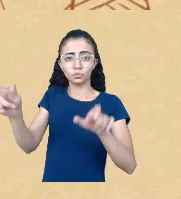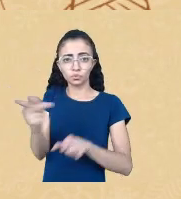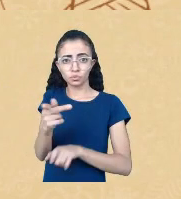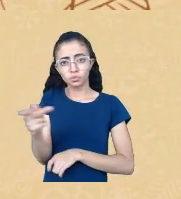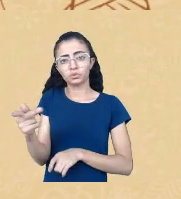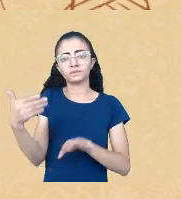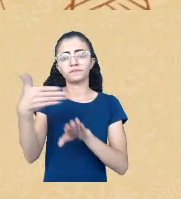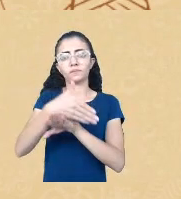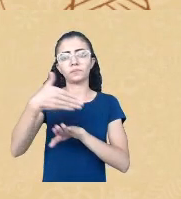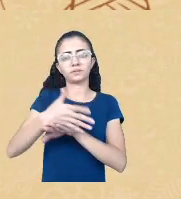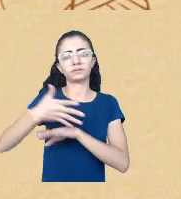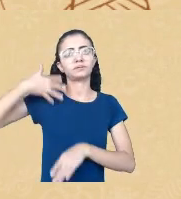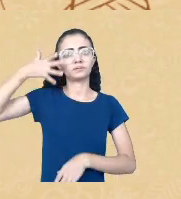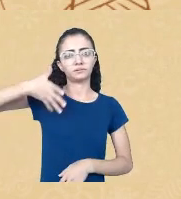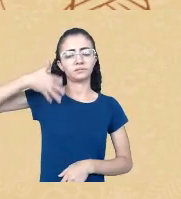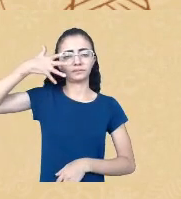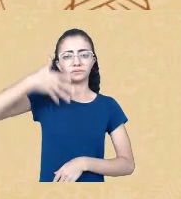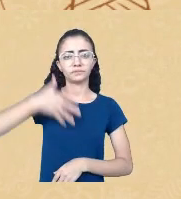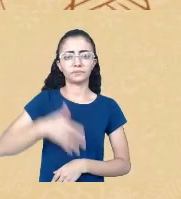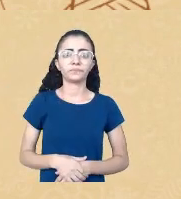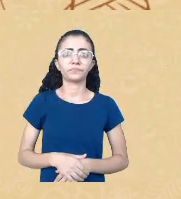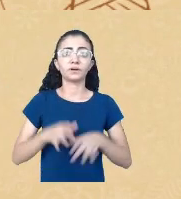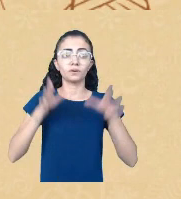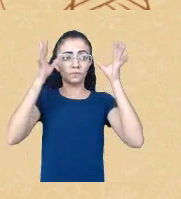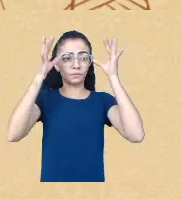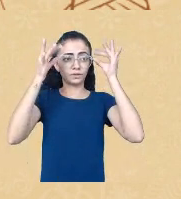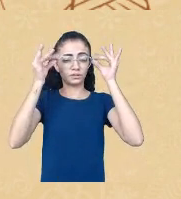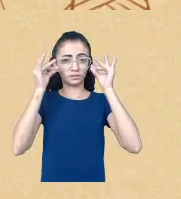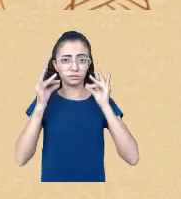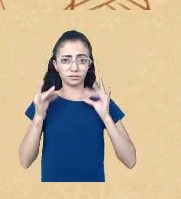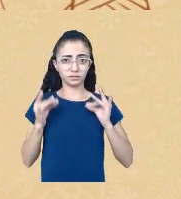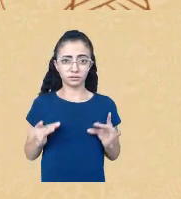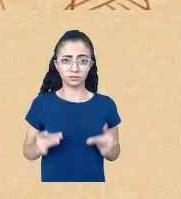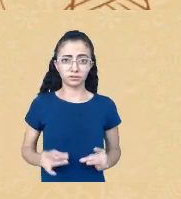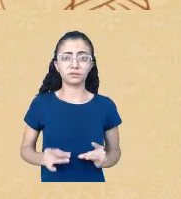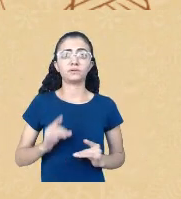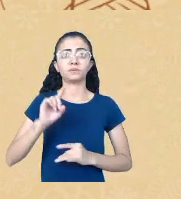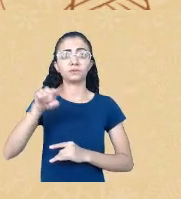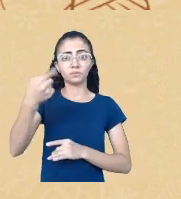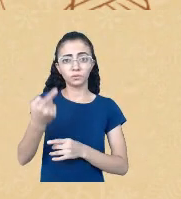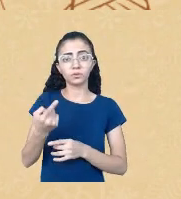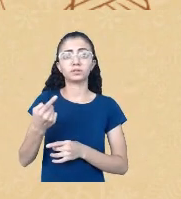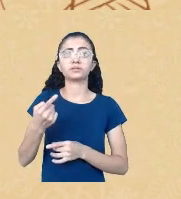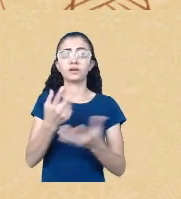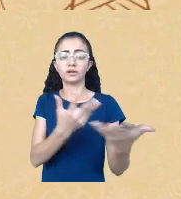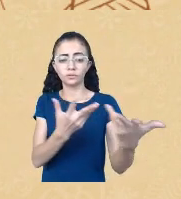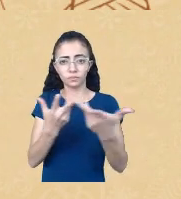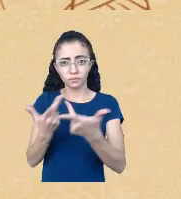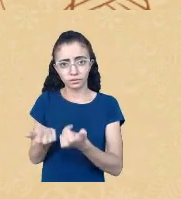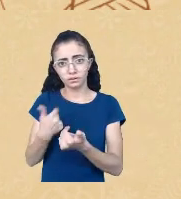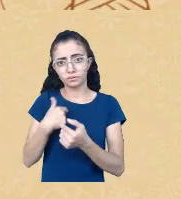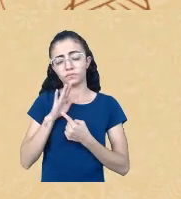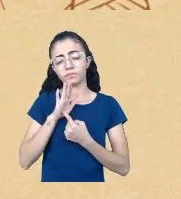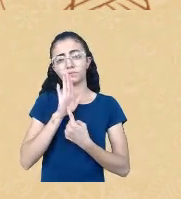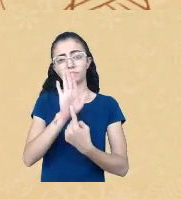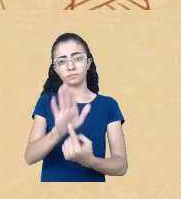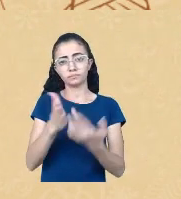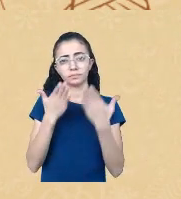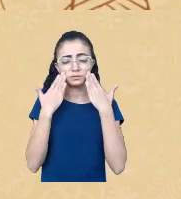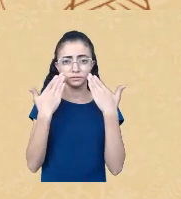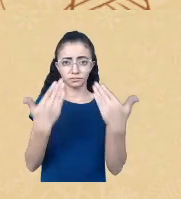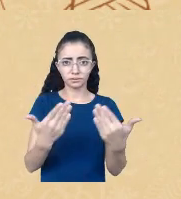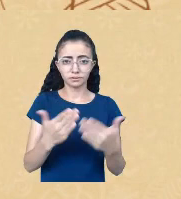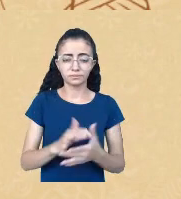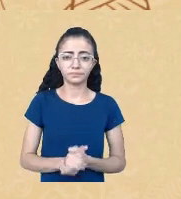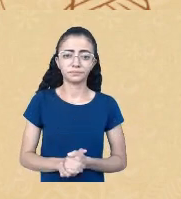fazer minha audiodescrição, depois eu apresento as nossas convidadas, sou Eliane Costa, coordenadora da Comissão de